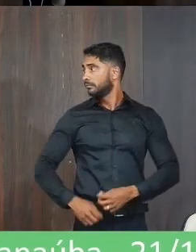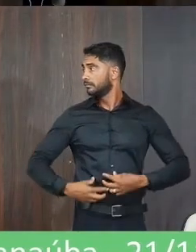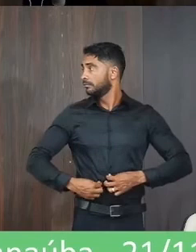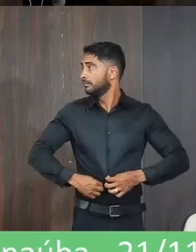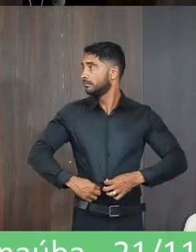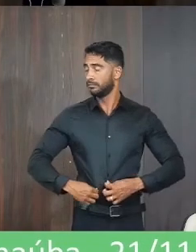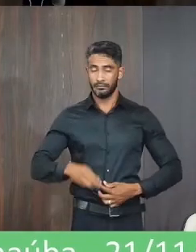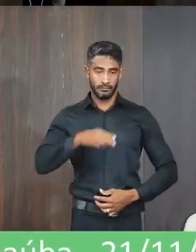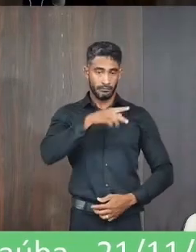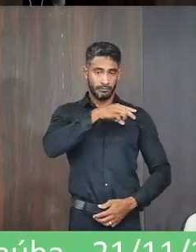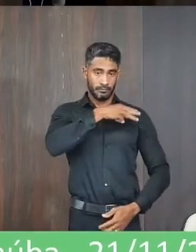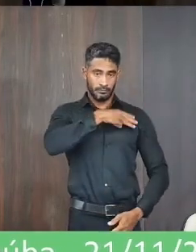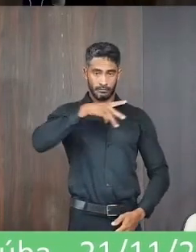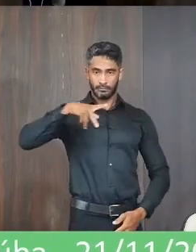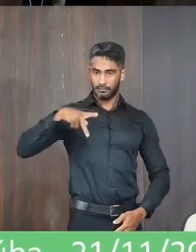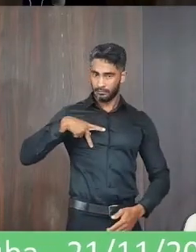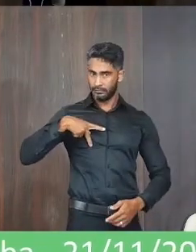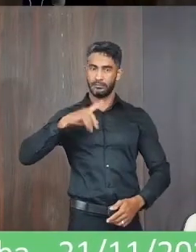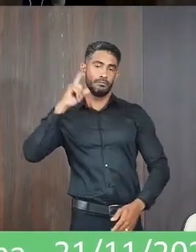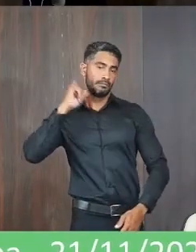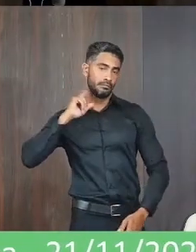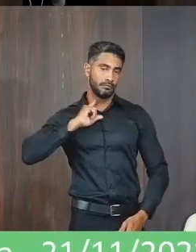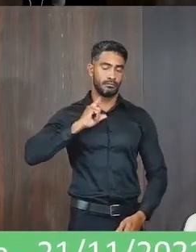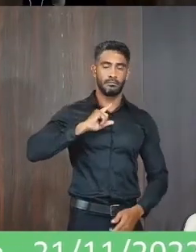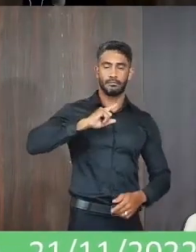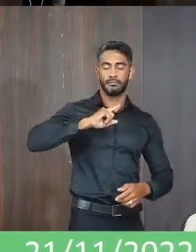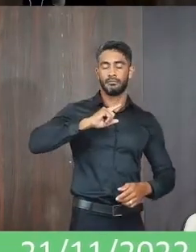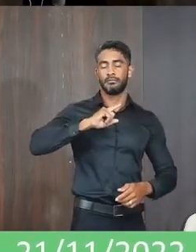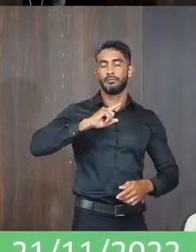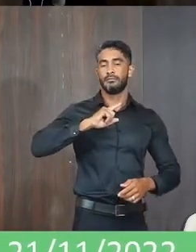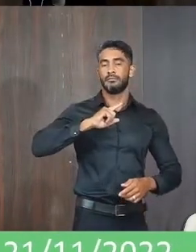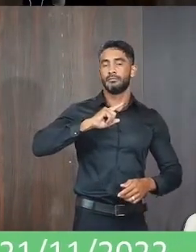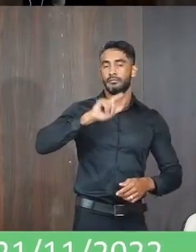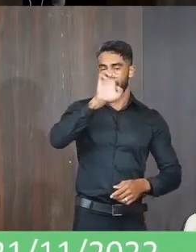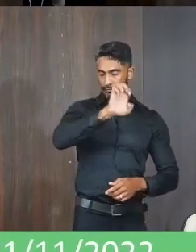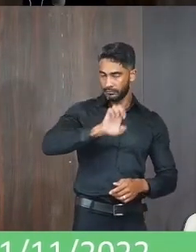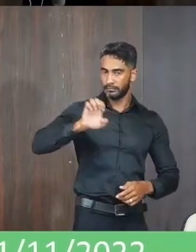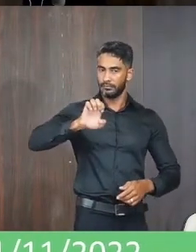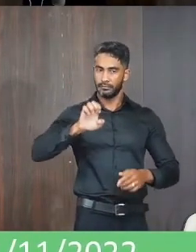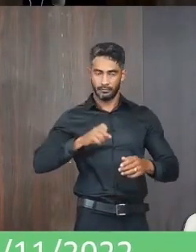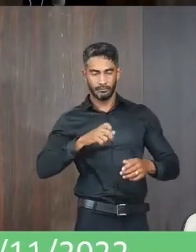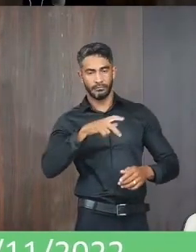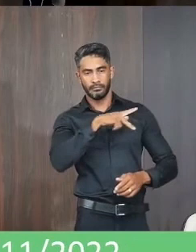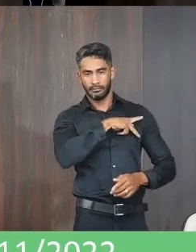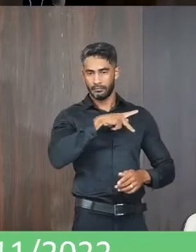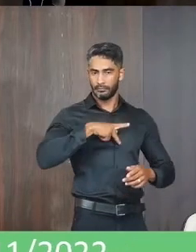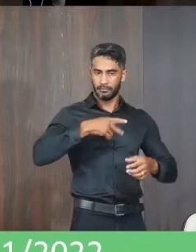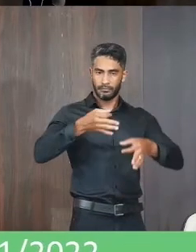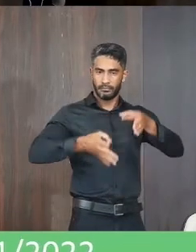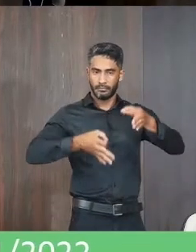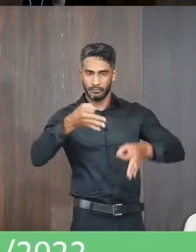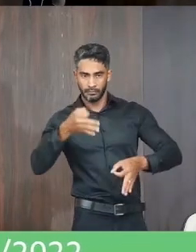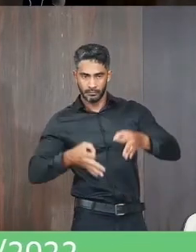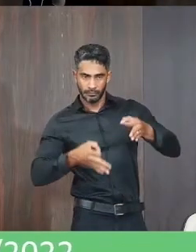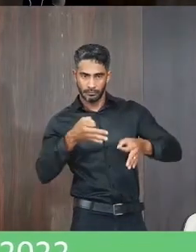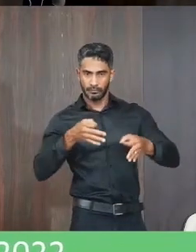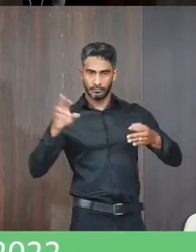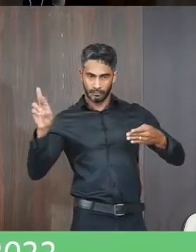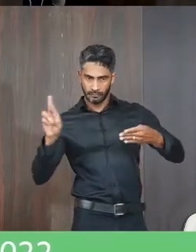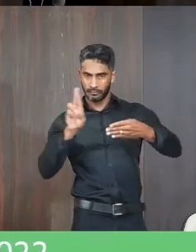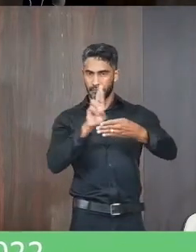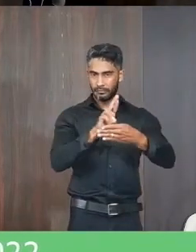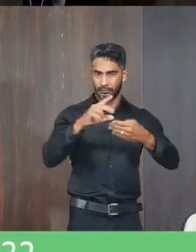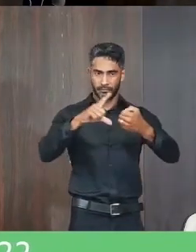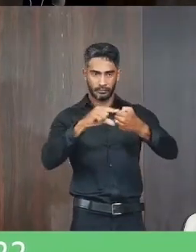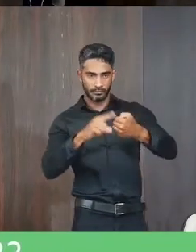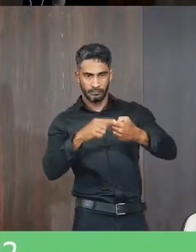O Ministério Público do Estado de Minas Gerais, por sua promotora de justiça, que é a presente assina, nos atribuições que lhe conferem pelo